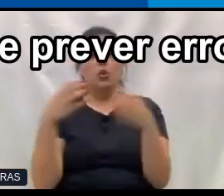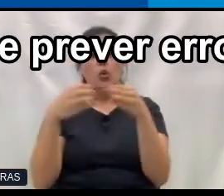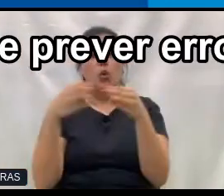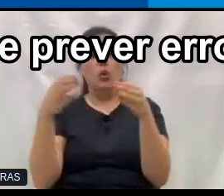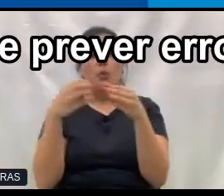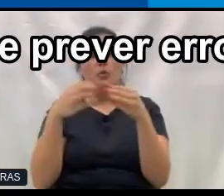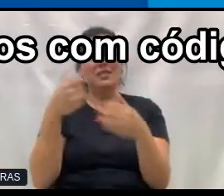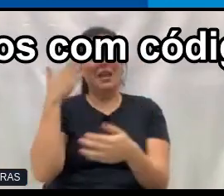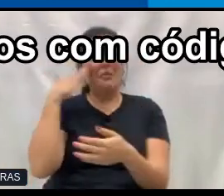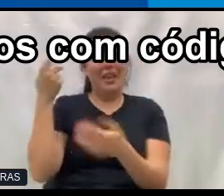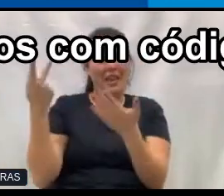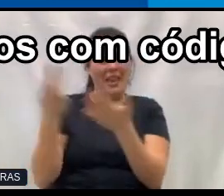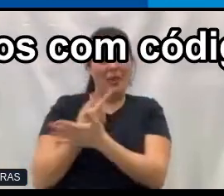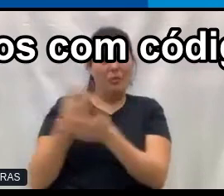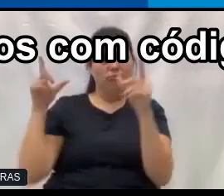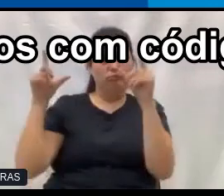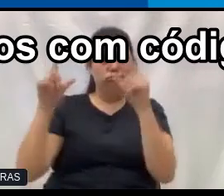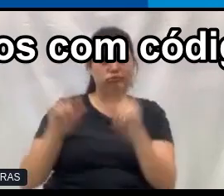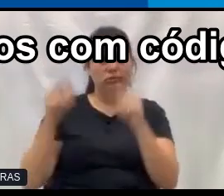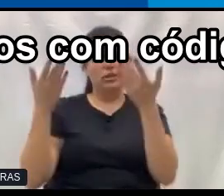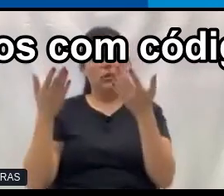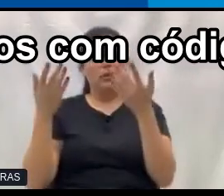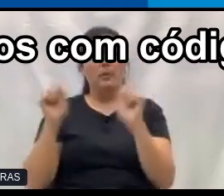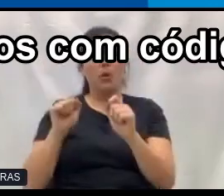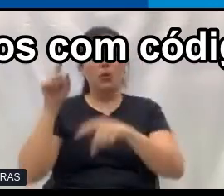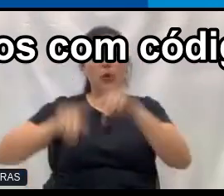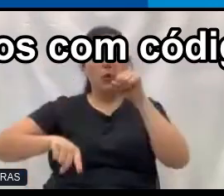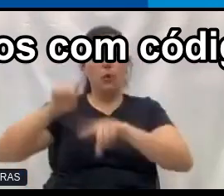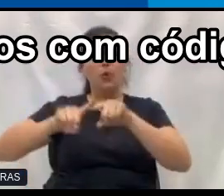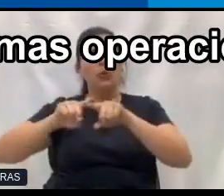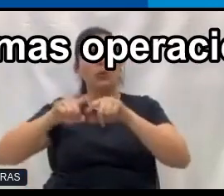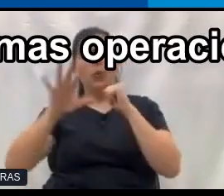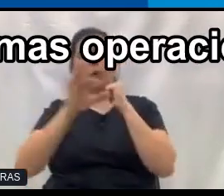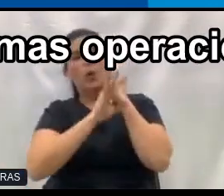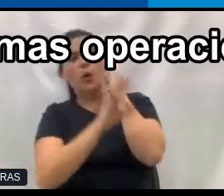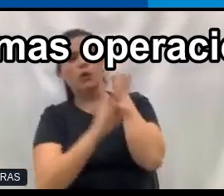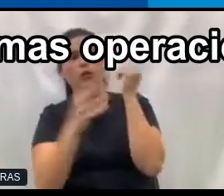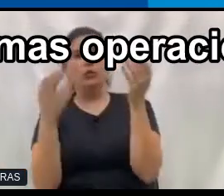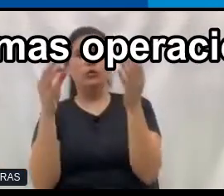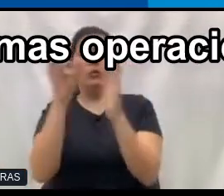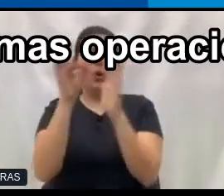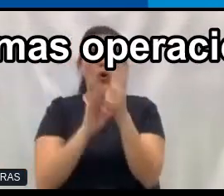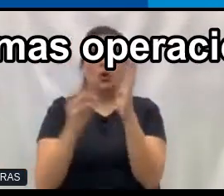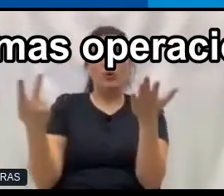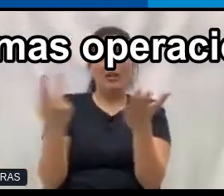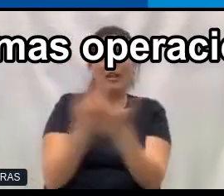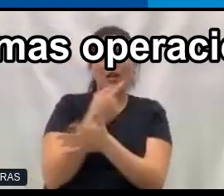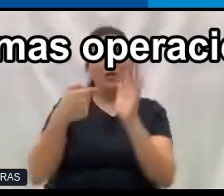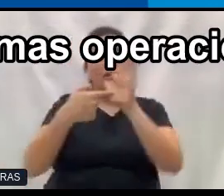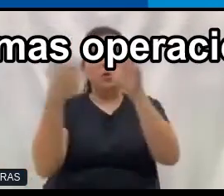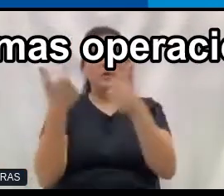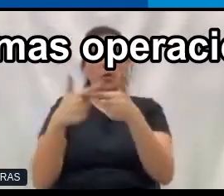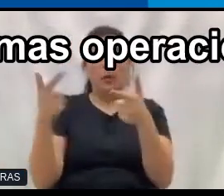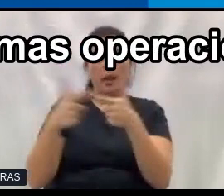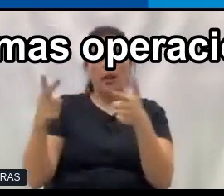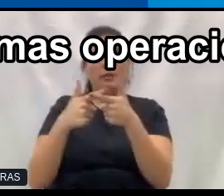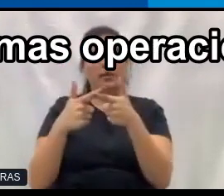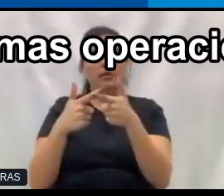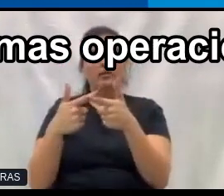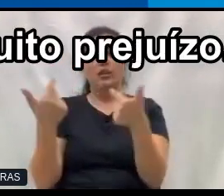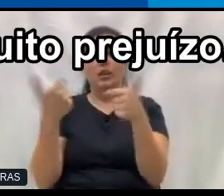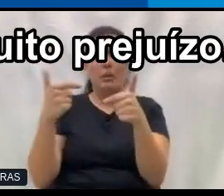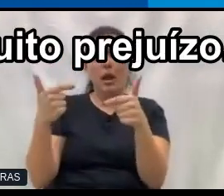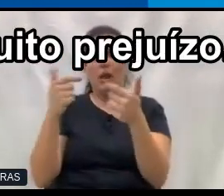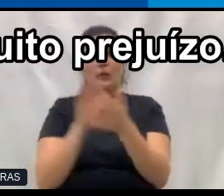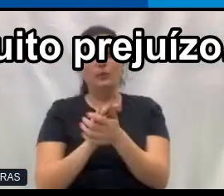ela diminui. Então, gente pode ter produtos com códigos errados, com códigos que trazem problemas operacionais mesmo.